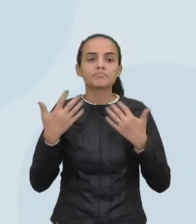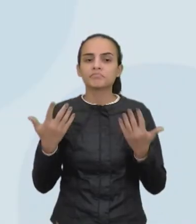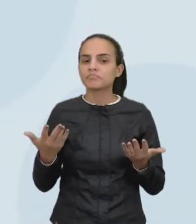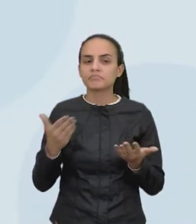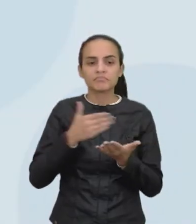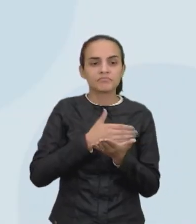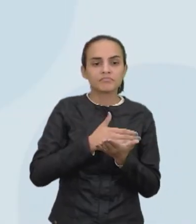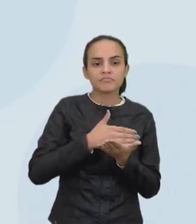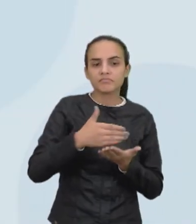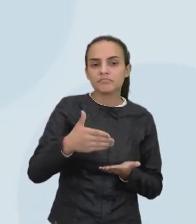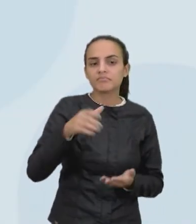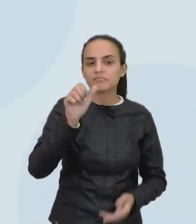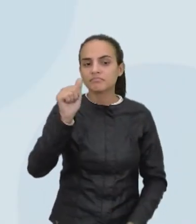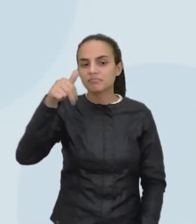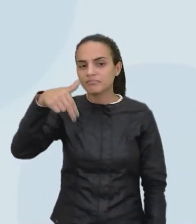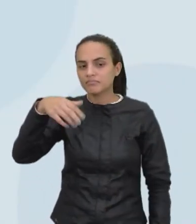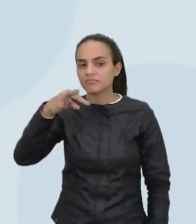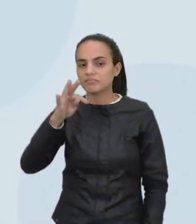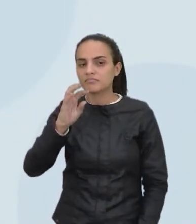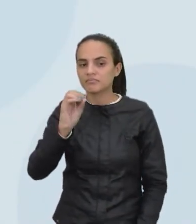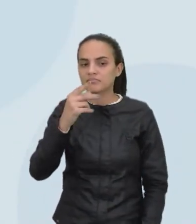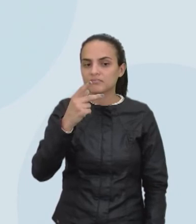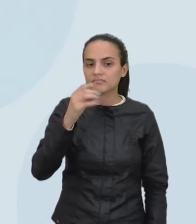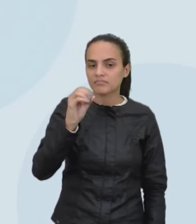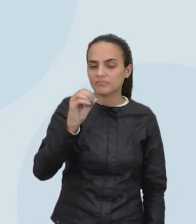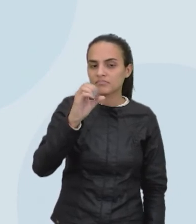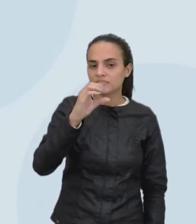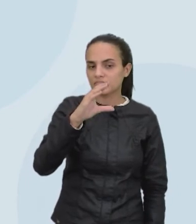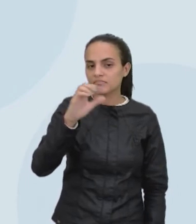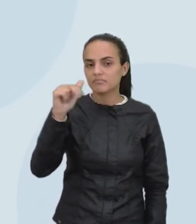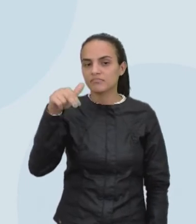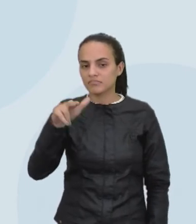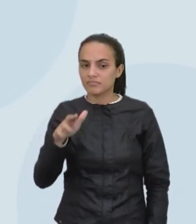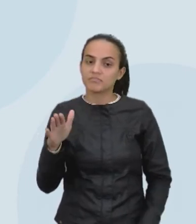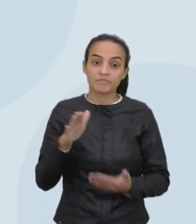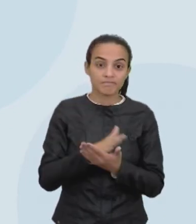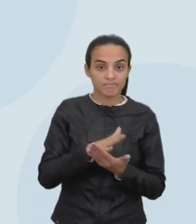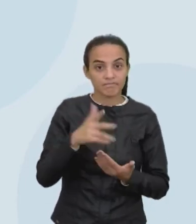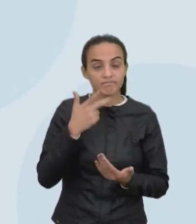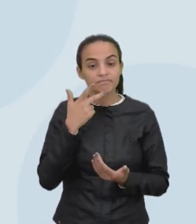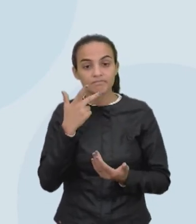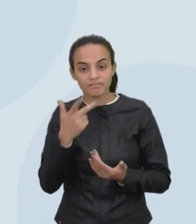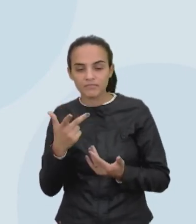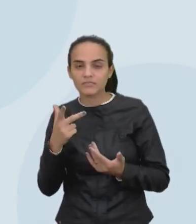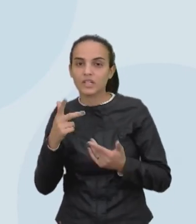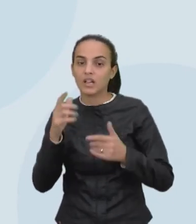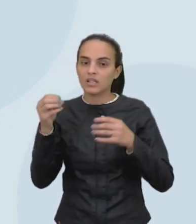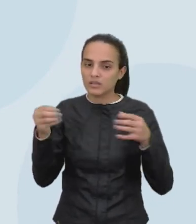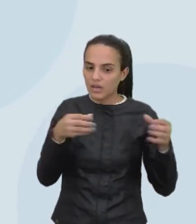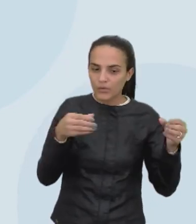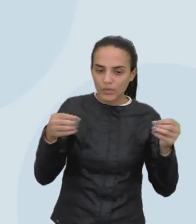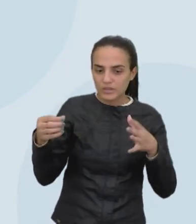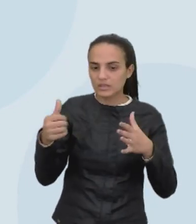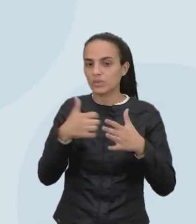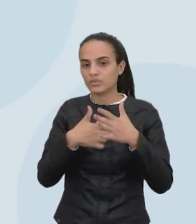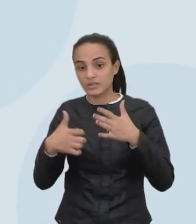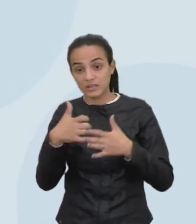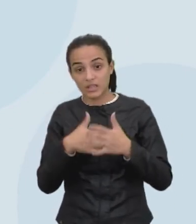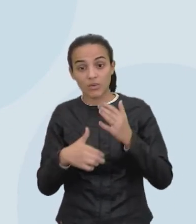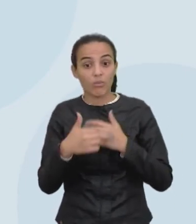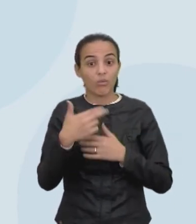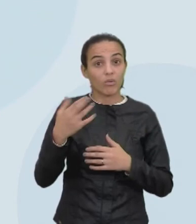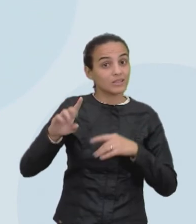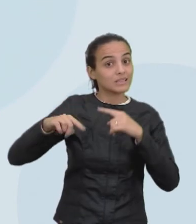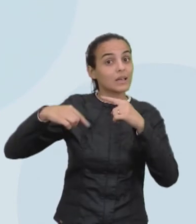iniciou o antropoceno, né. Então, alguns falam, né, será que surgiu aí na Revolução Industrial? Ou